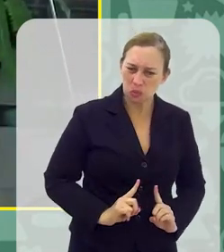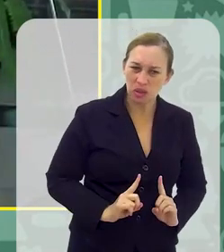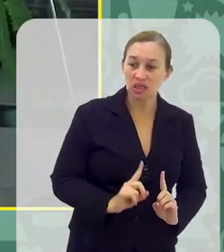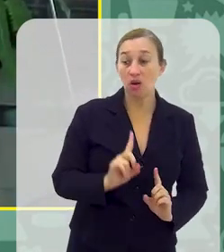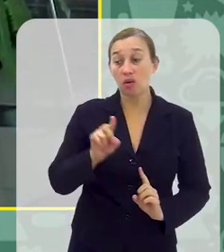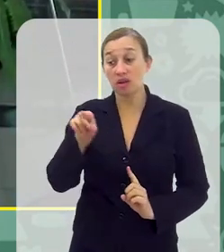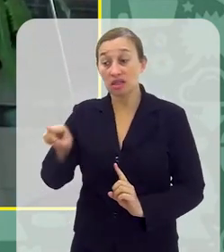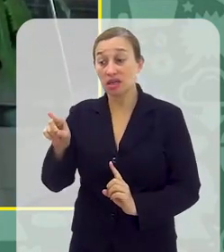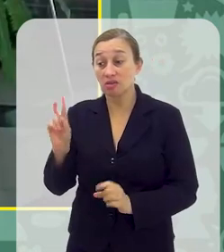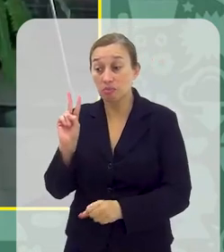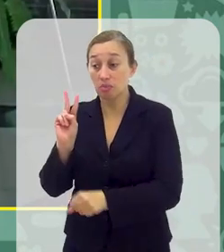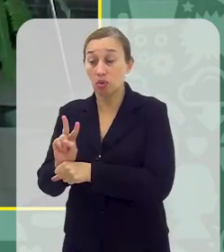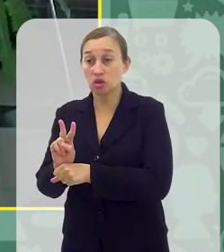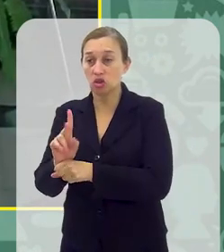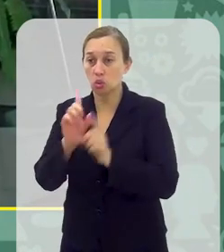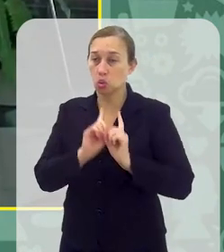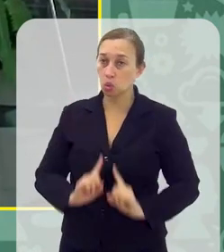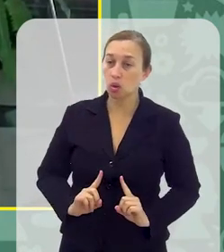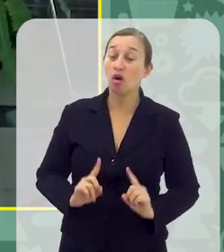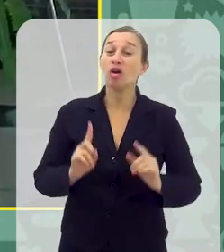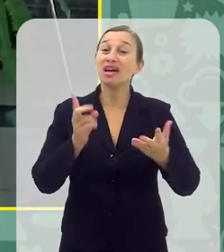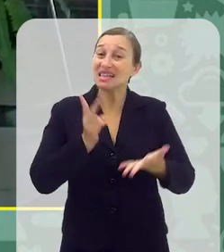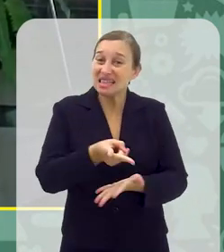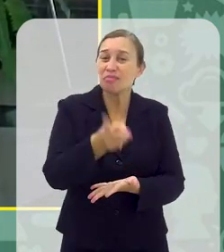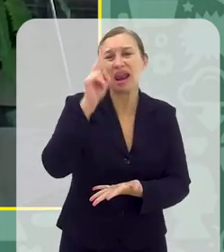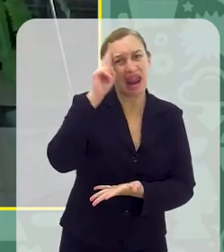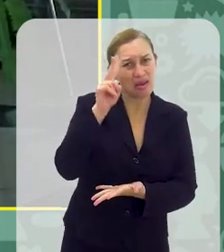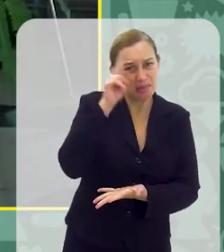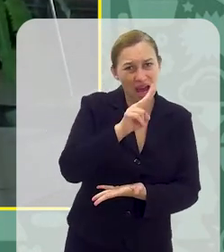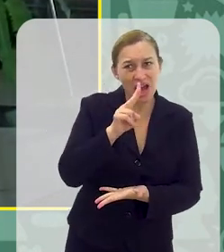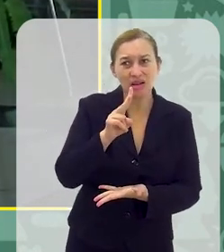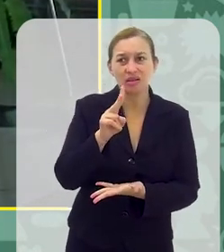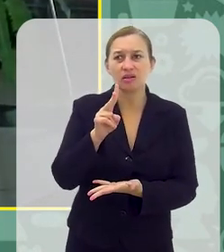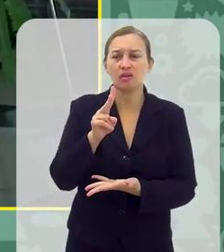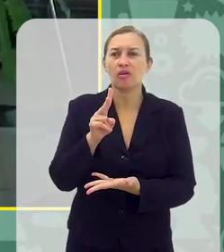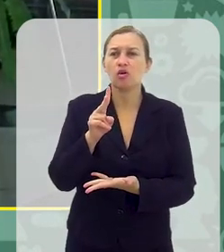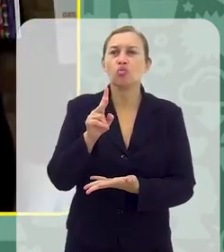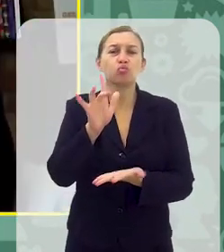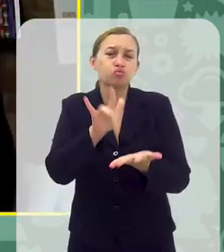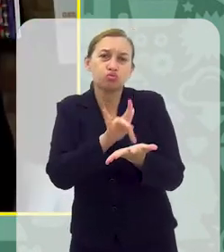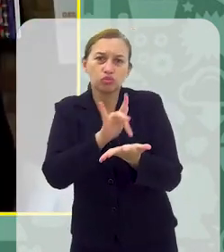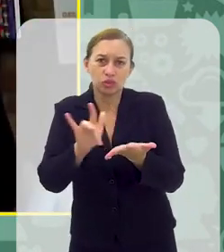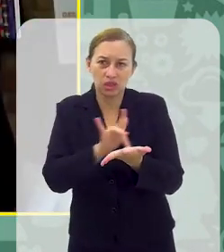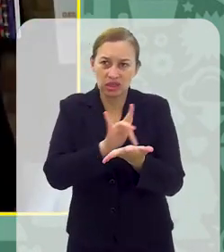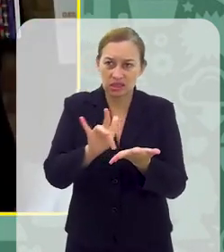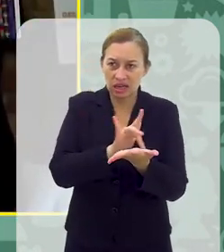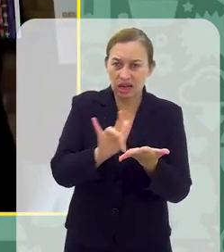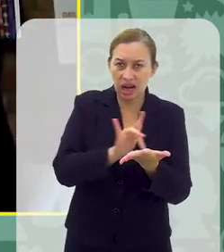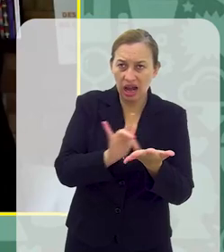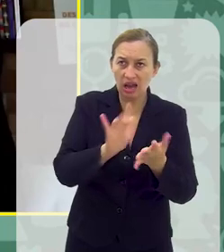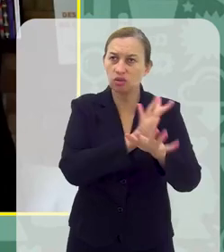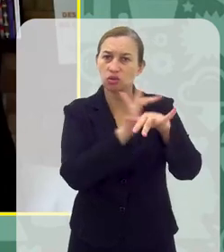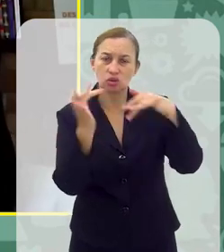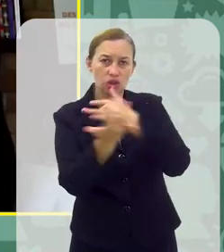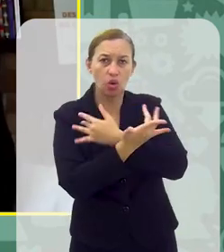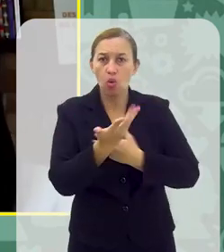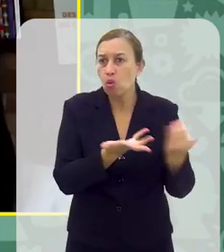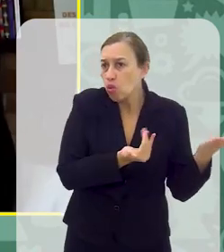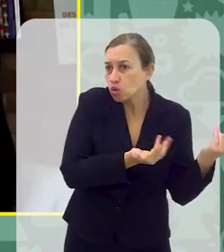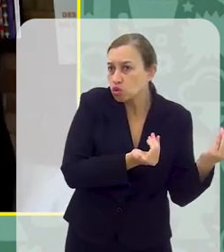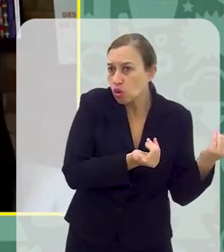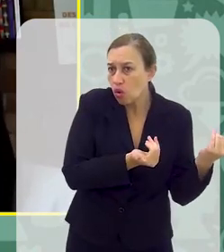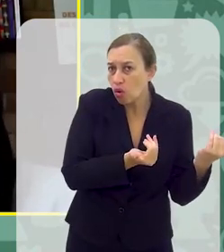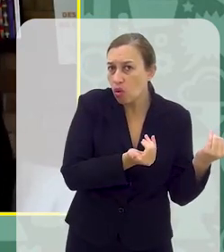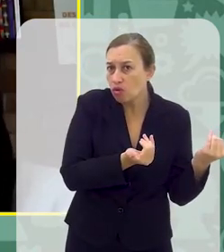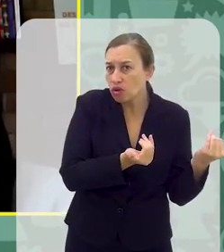protegido da depressão O que a gente sempre tem que lembrar é que o celular, sobretudo nas redes sociais e nos jogos,